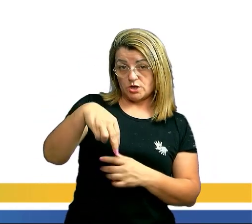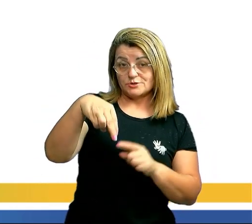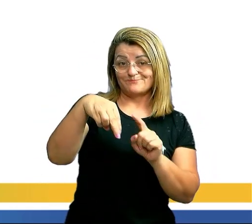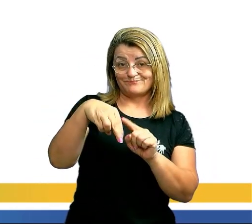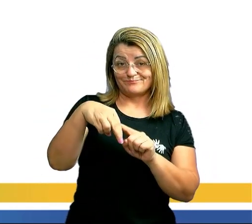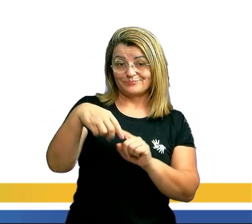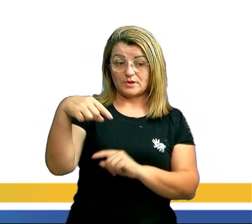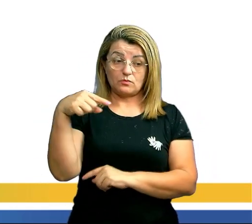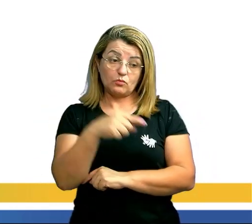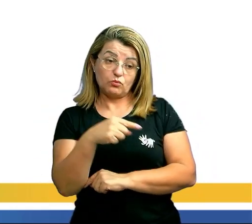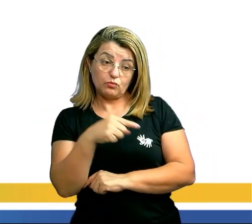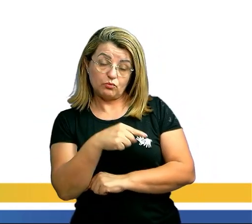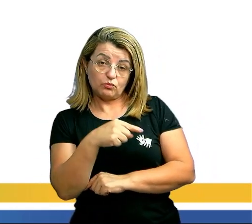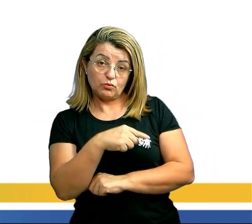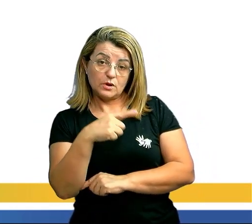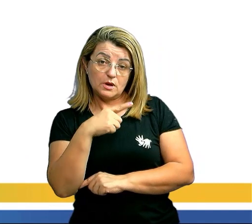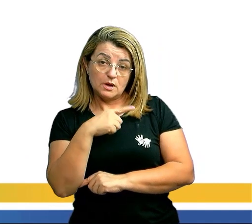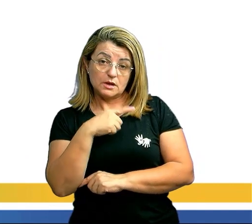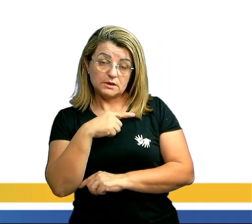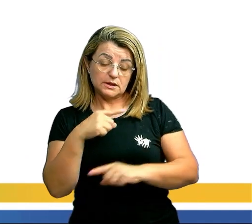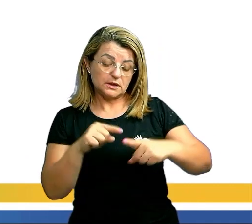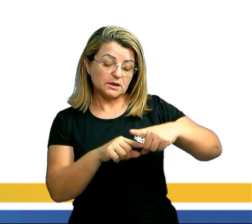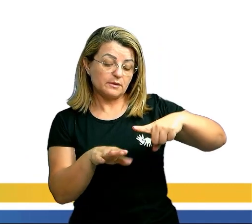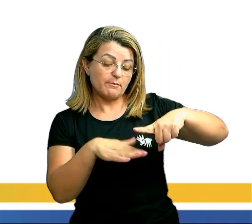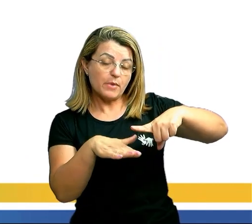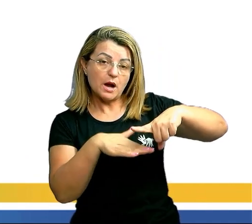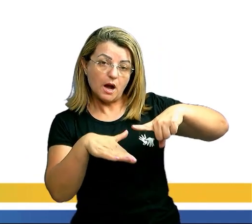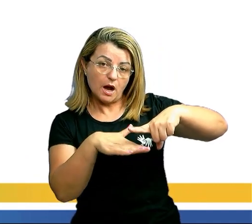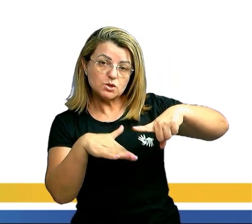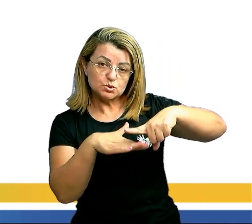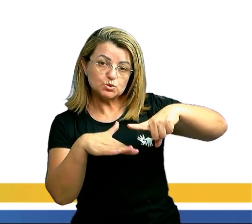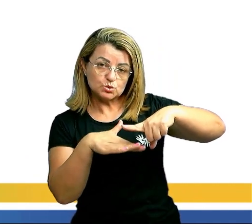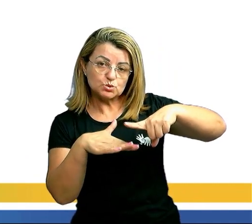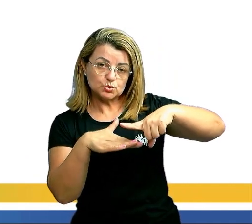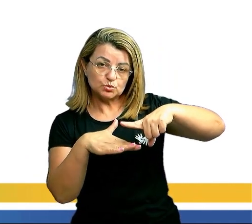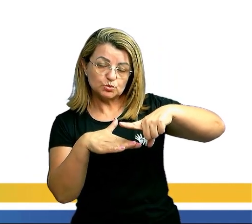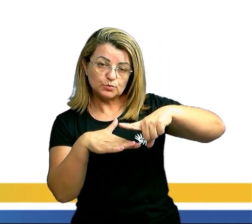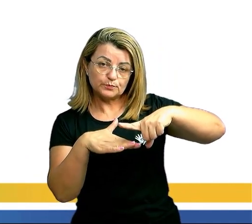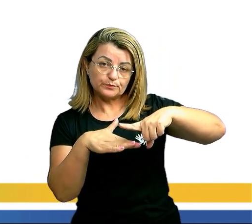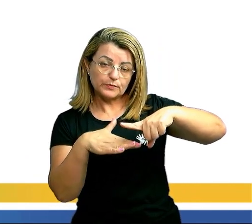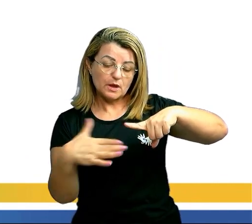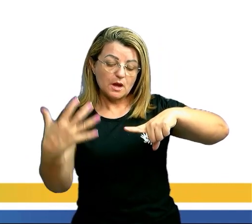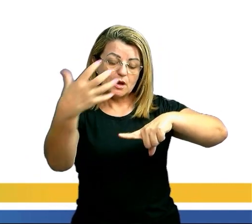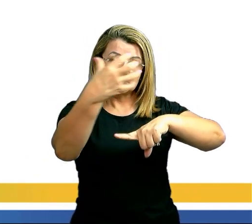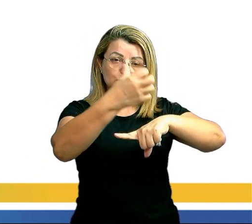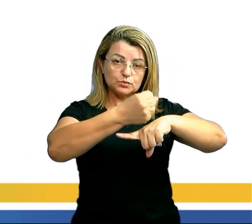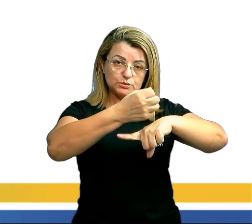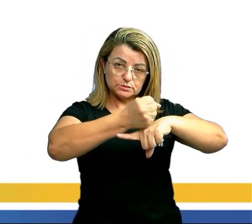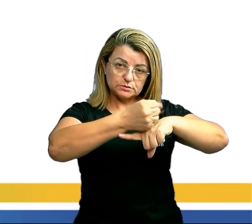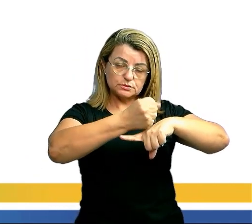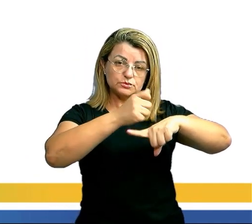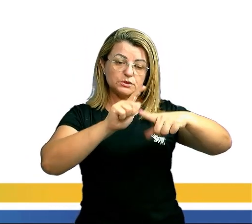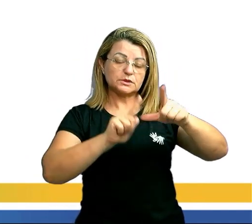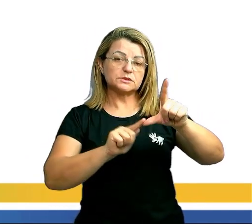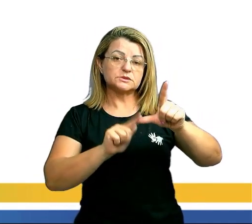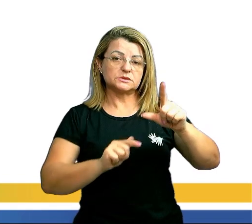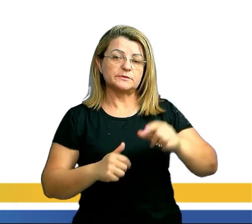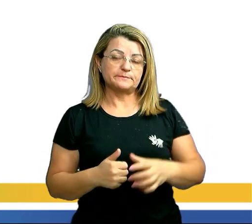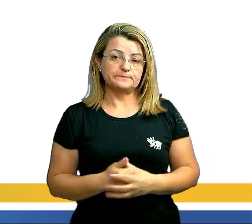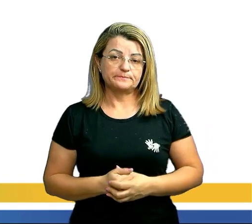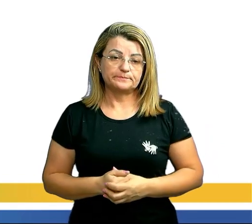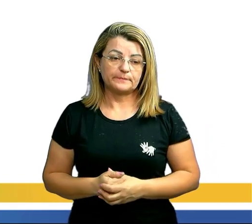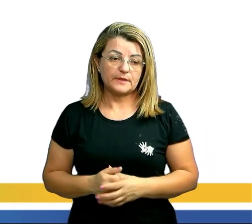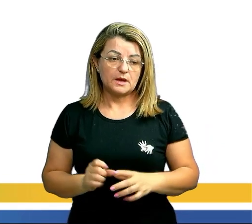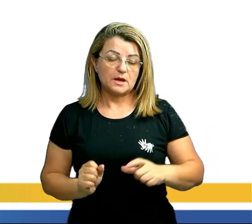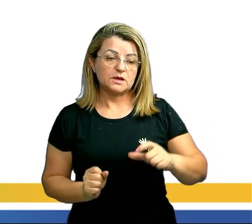que tá aqui embaixo. A quantidade de letras repetidas fica embaixo, tá? E o total de letras fica em cima, tá?